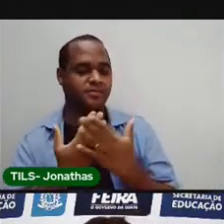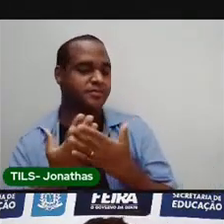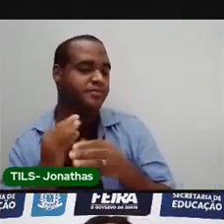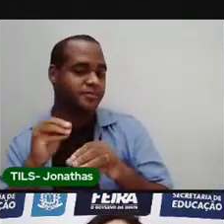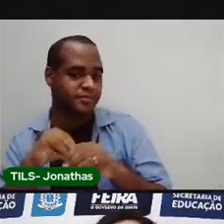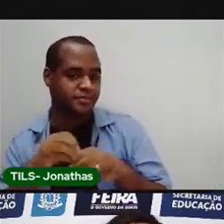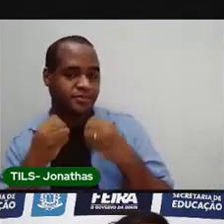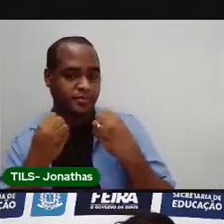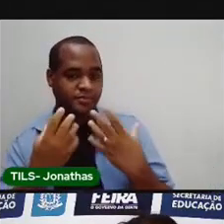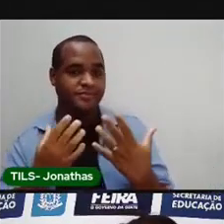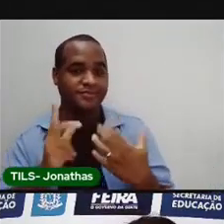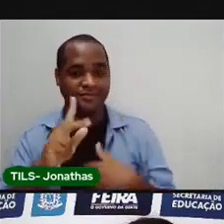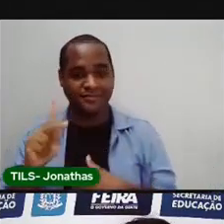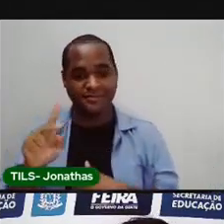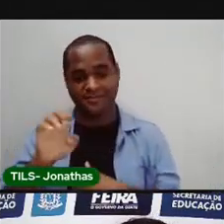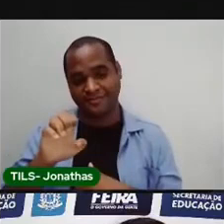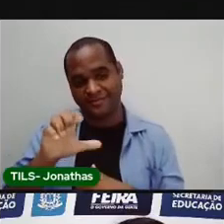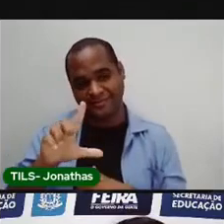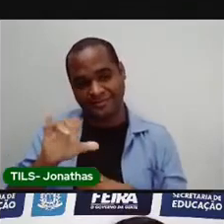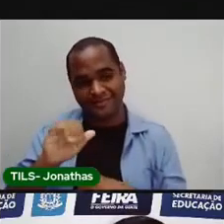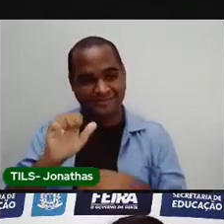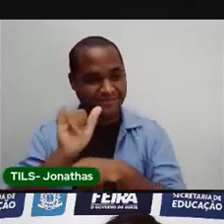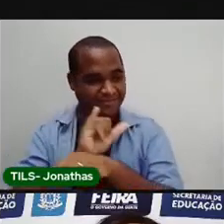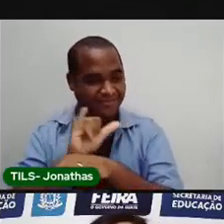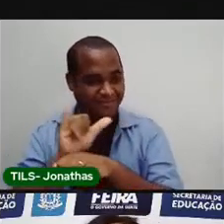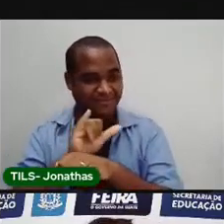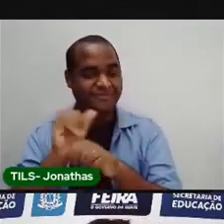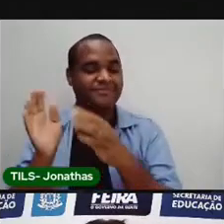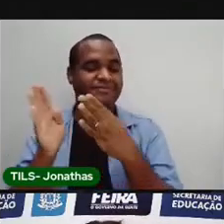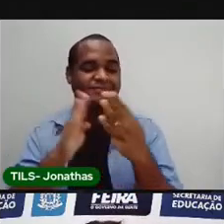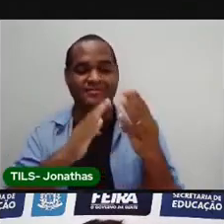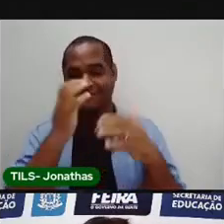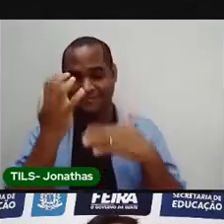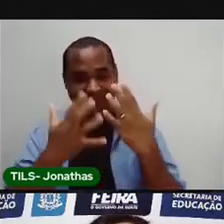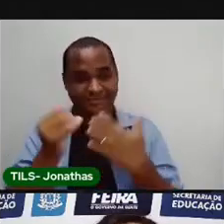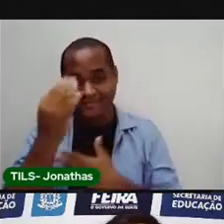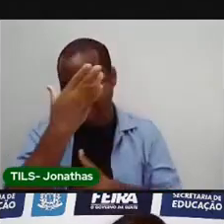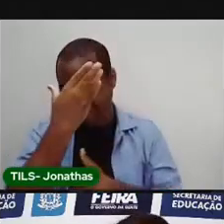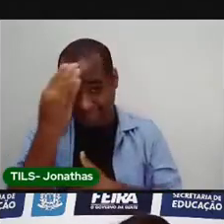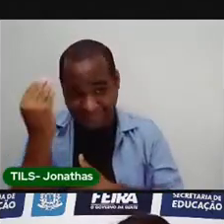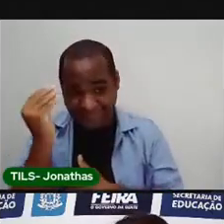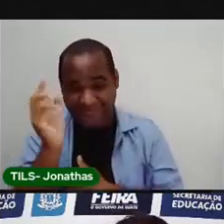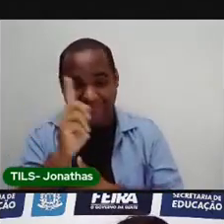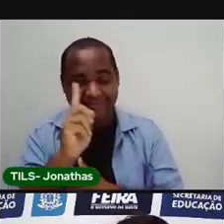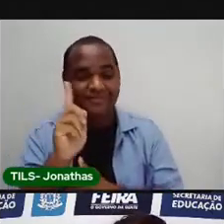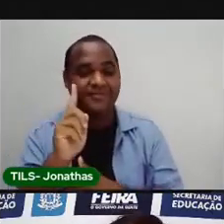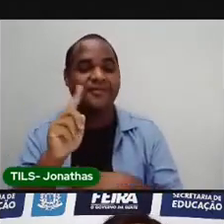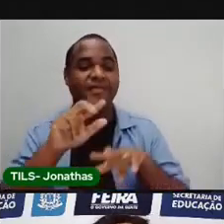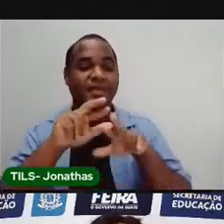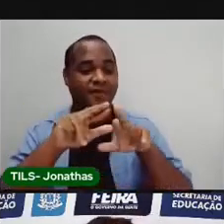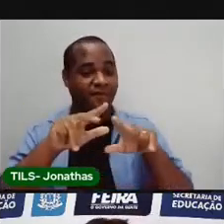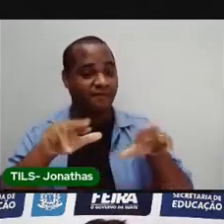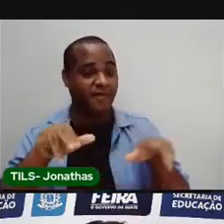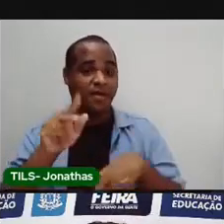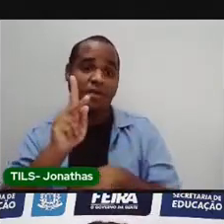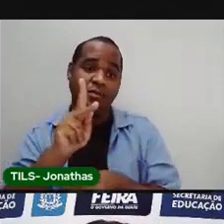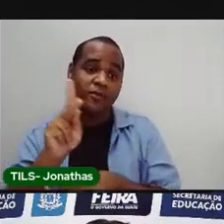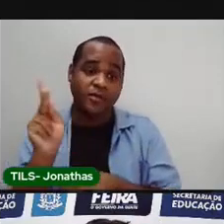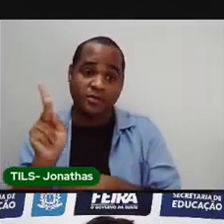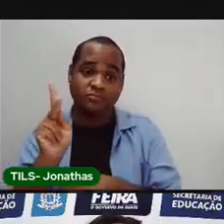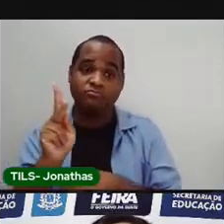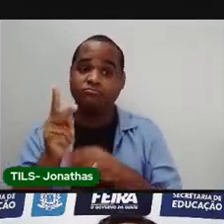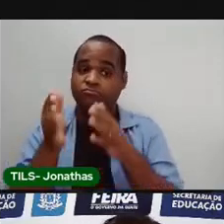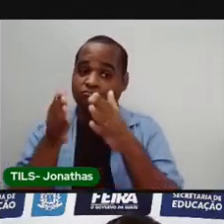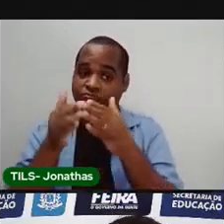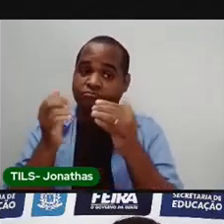que a Proelos explica aqui pelo canal do YouTube. Não esqueça de fazer todas as atividades que a sua